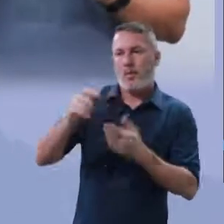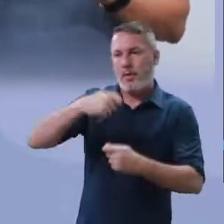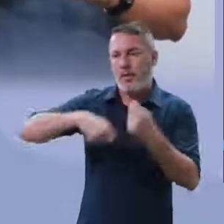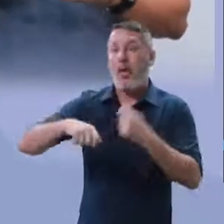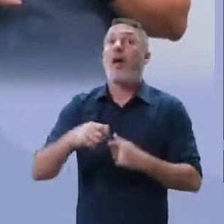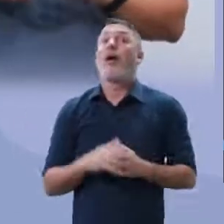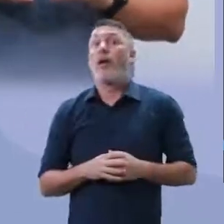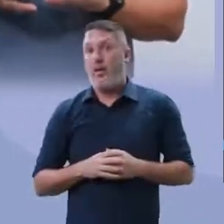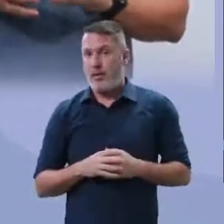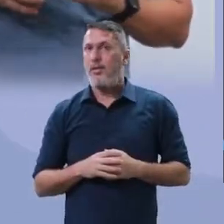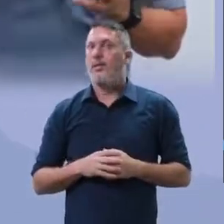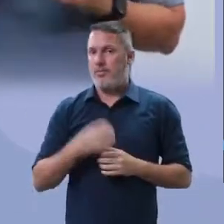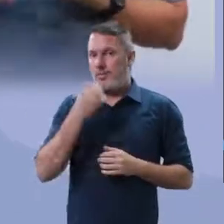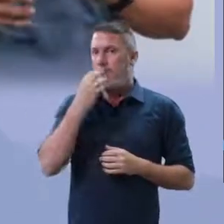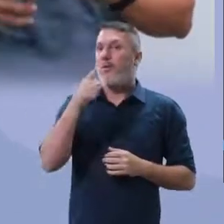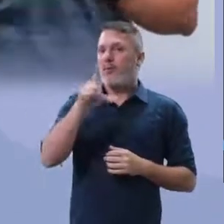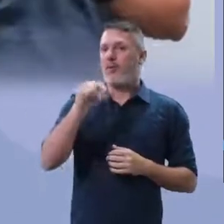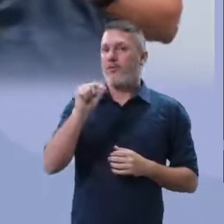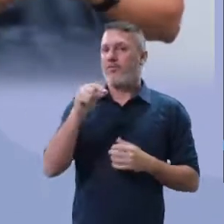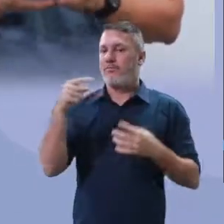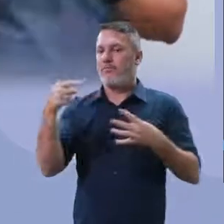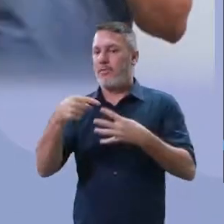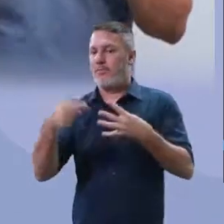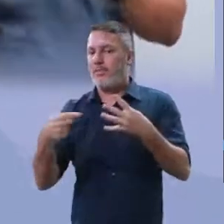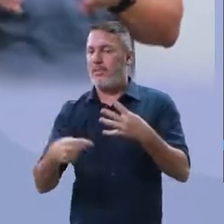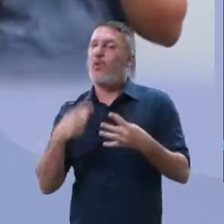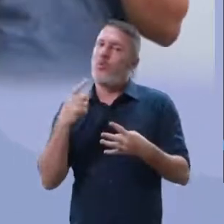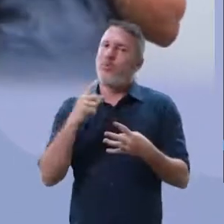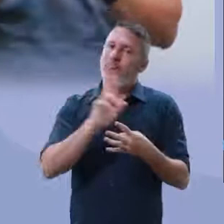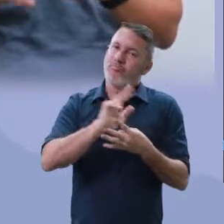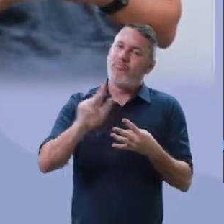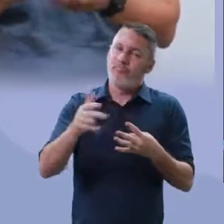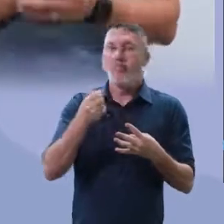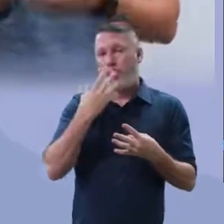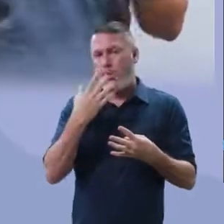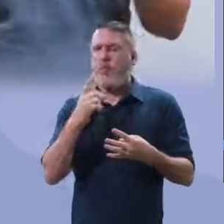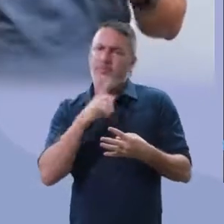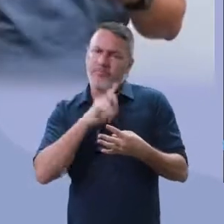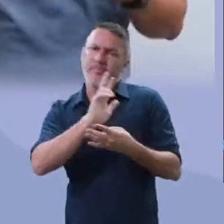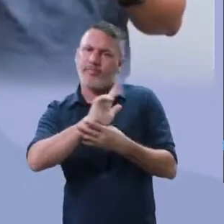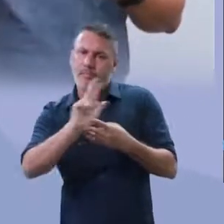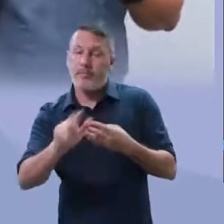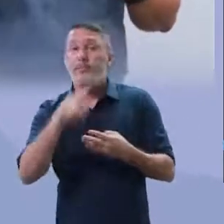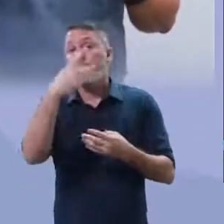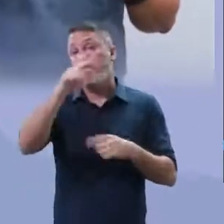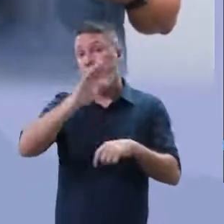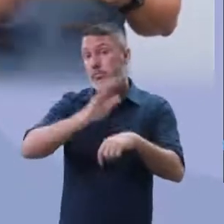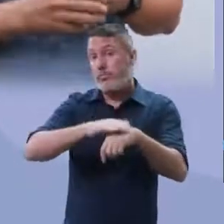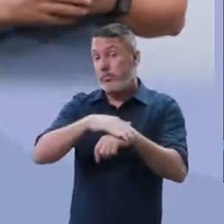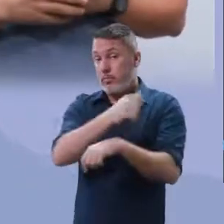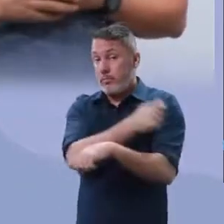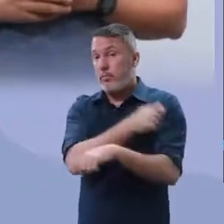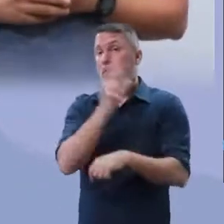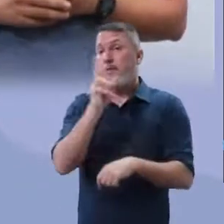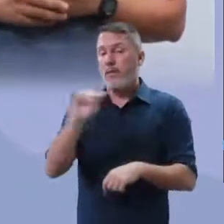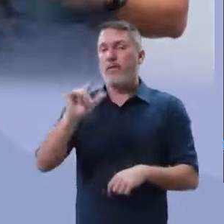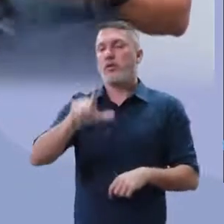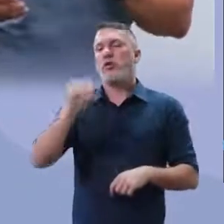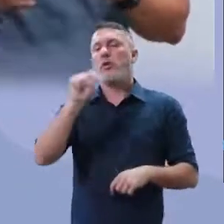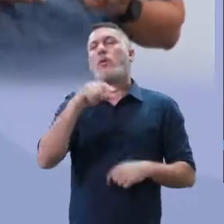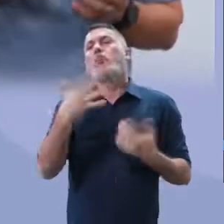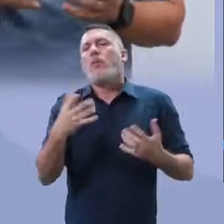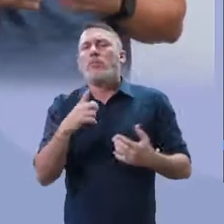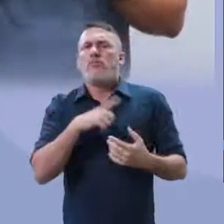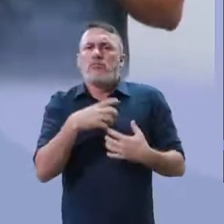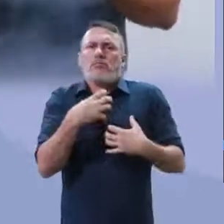Show! Aí você pensou como que você vai trabalhar na sua redação. Então eu vou mostrar para vocês aqui vários caminhos. E você, meu aluno, vai escolher